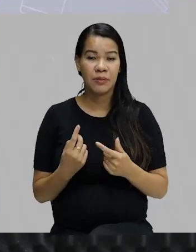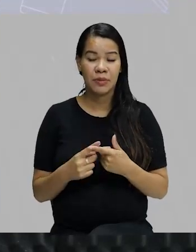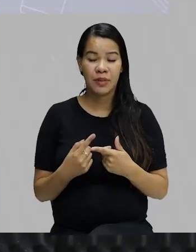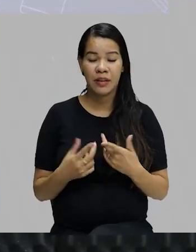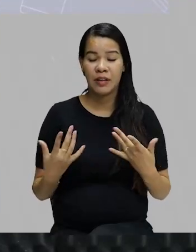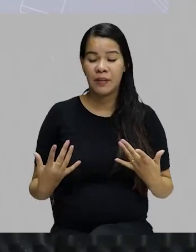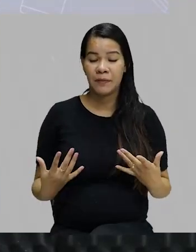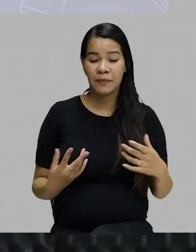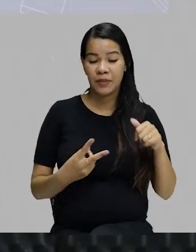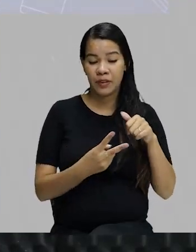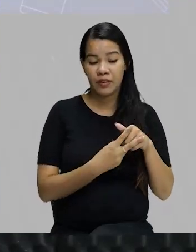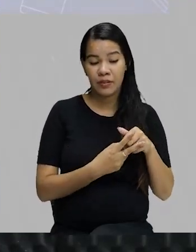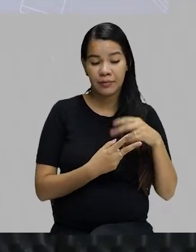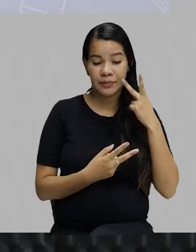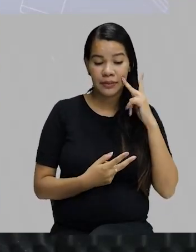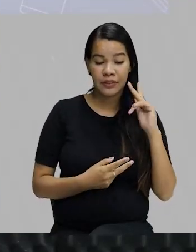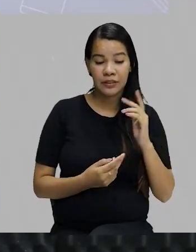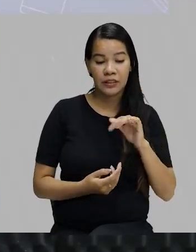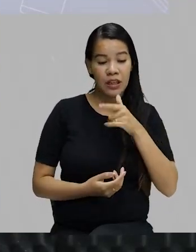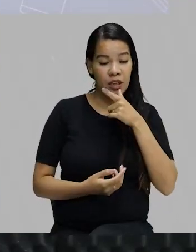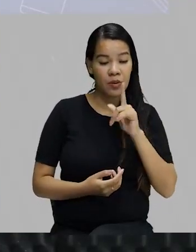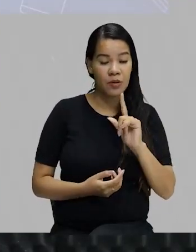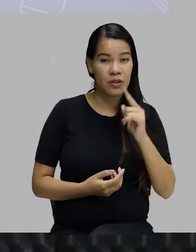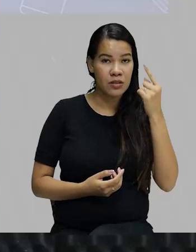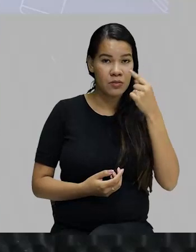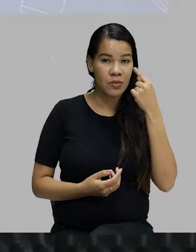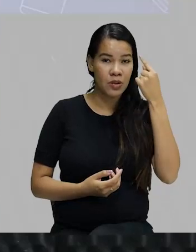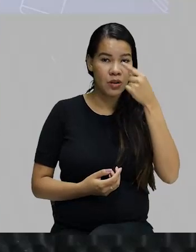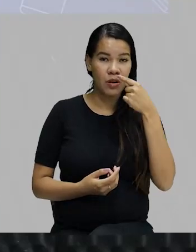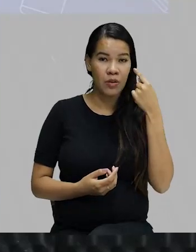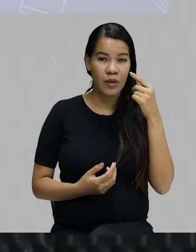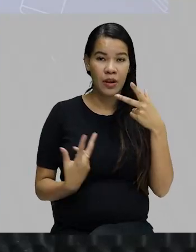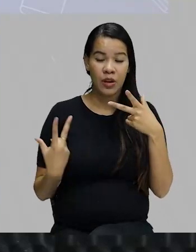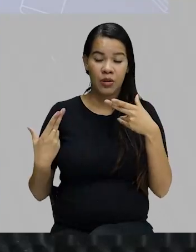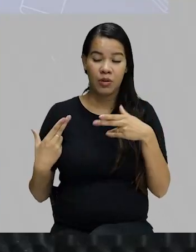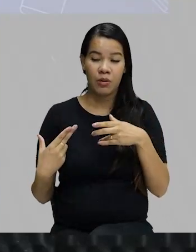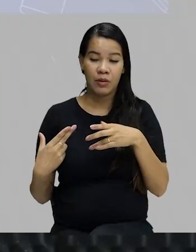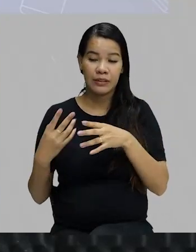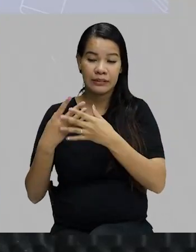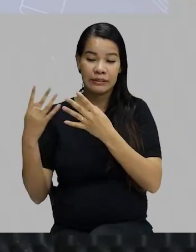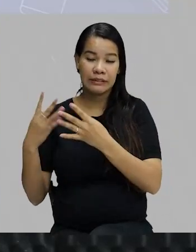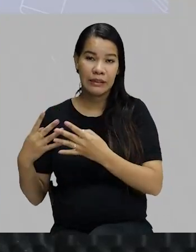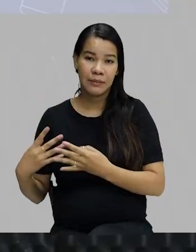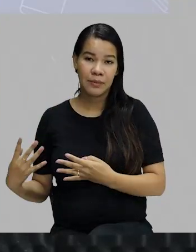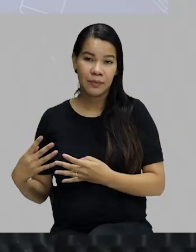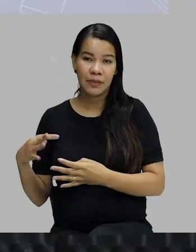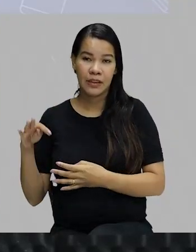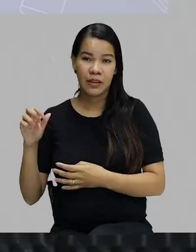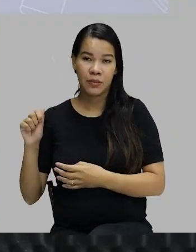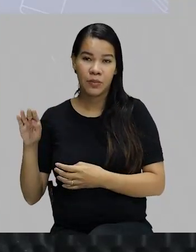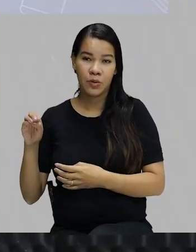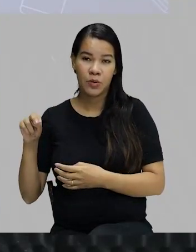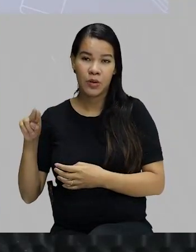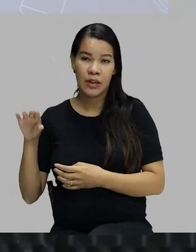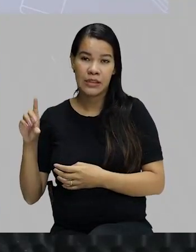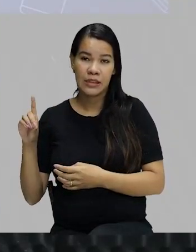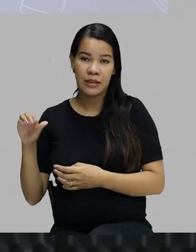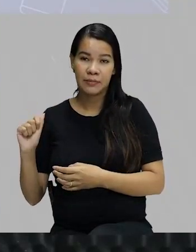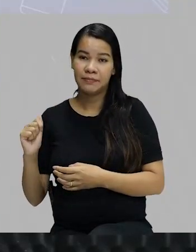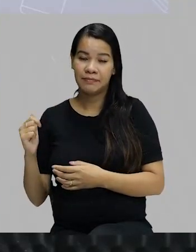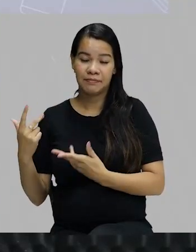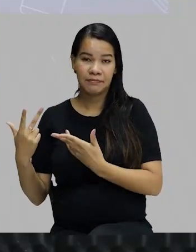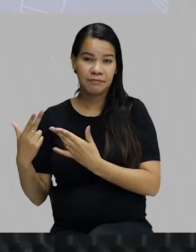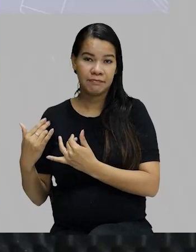uma tabuada para matemática. São 20 tempos verbais, tá? Só para vocês terem uma ideia. Então, se você não conseguir